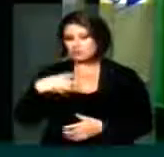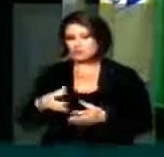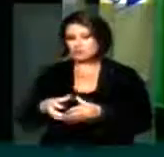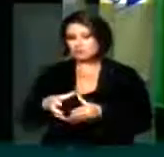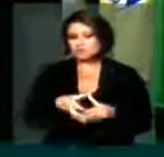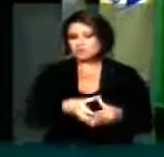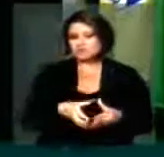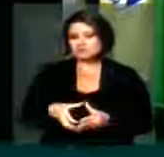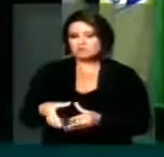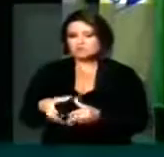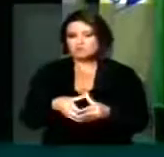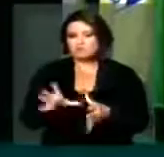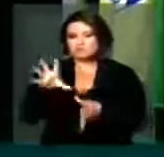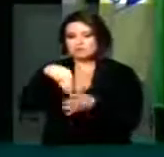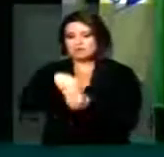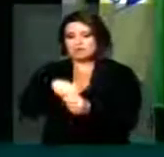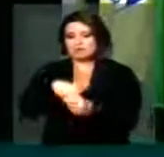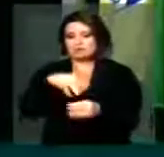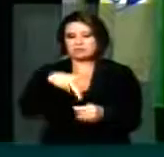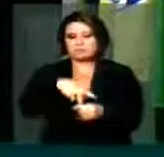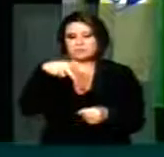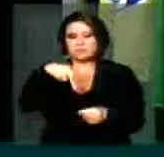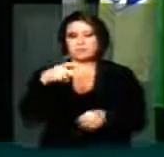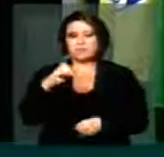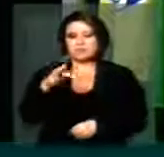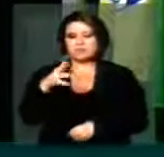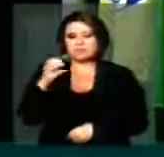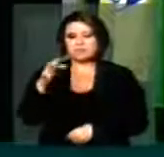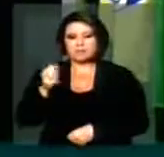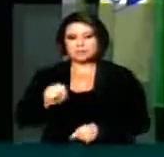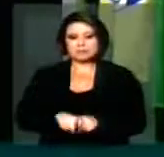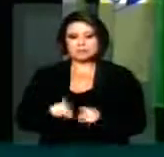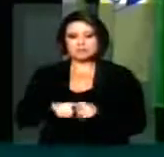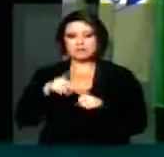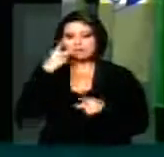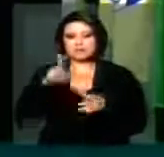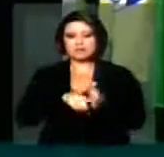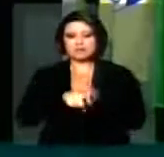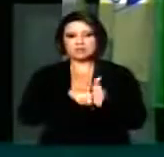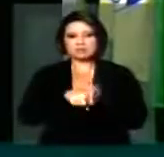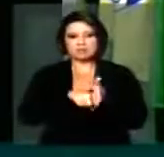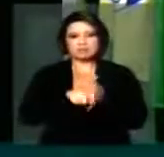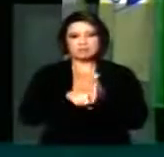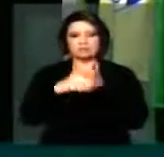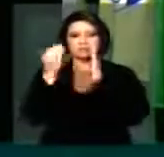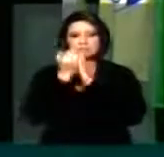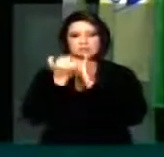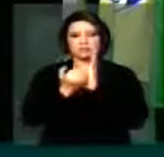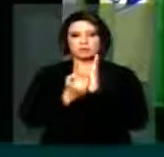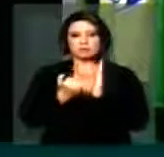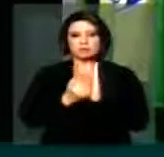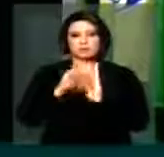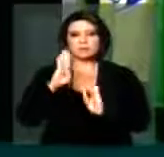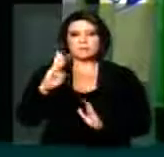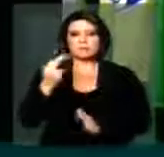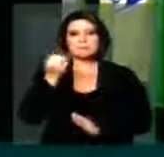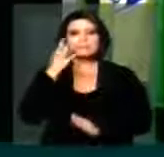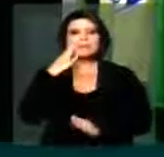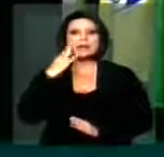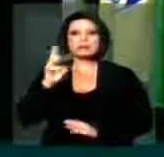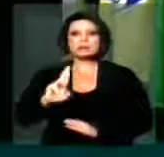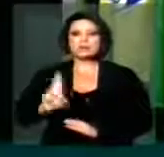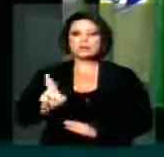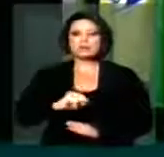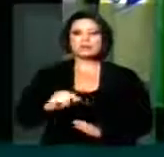quadrilha nas entranhas da Petrobras, de onde, ao que indicam as investigações e delações, bilhões de reais